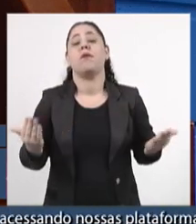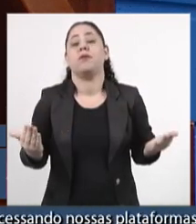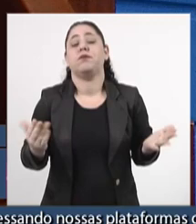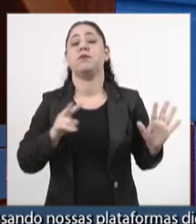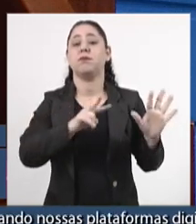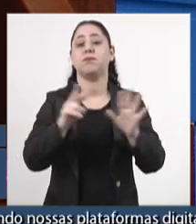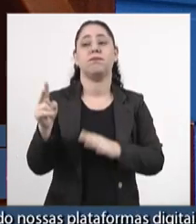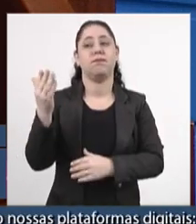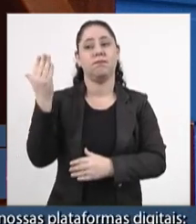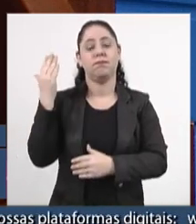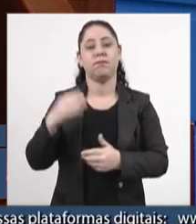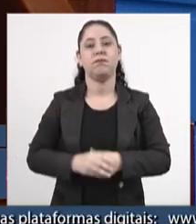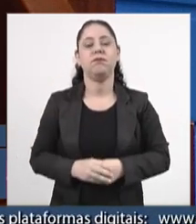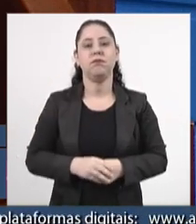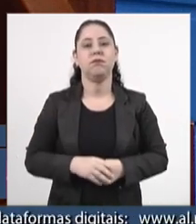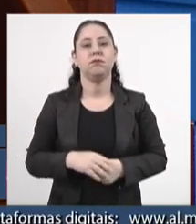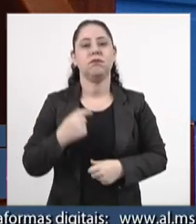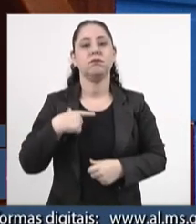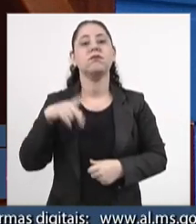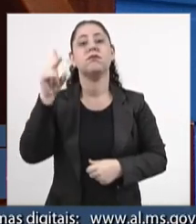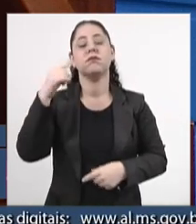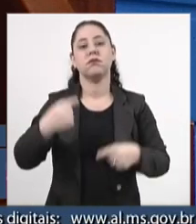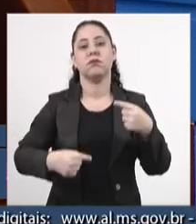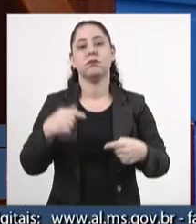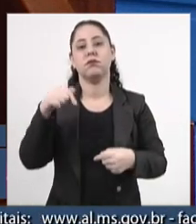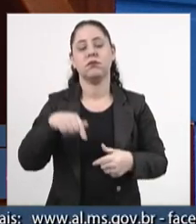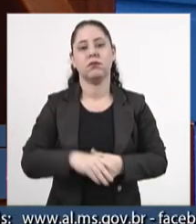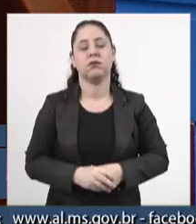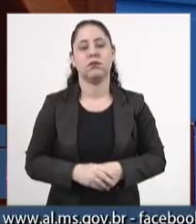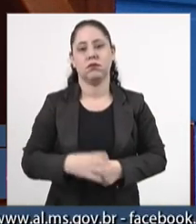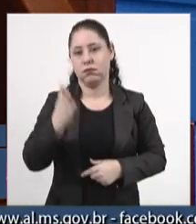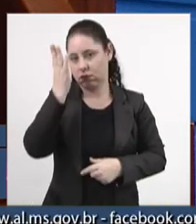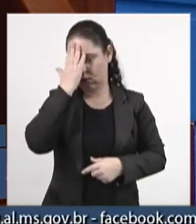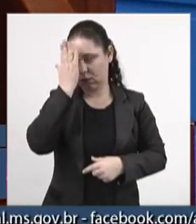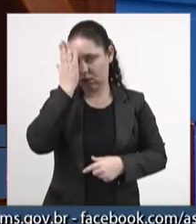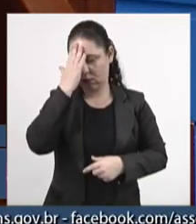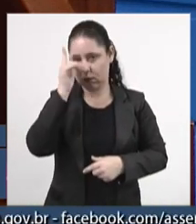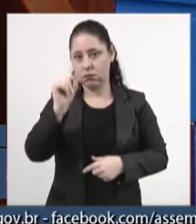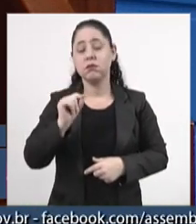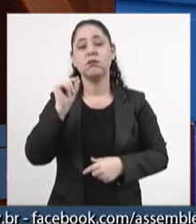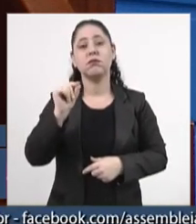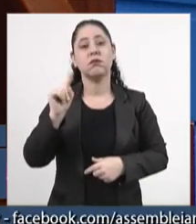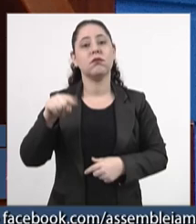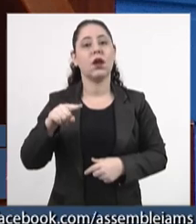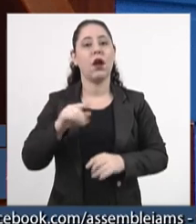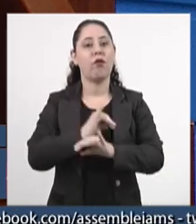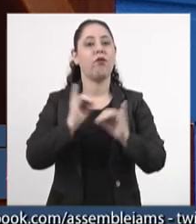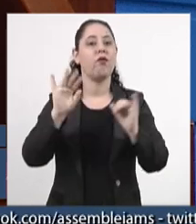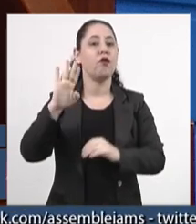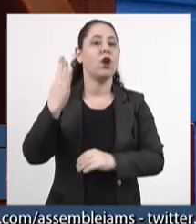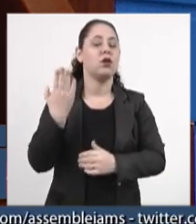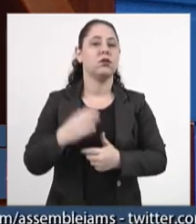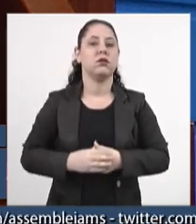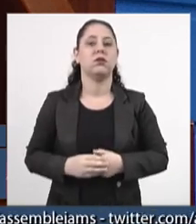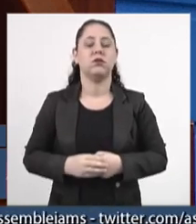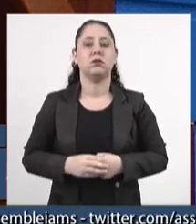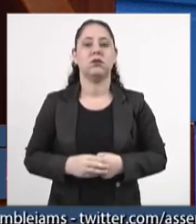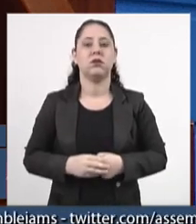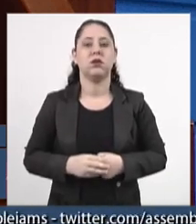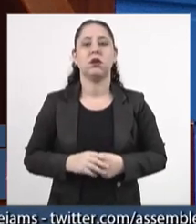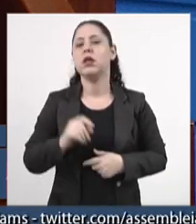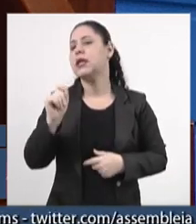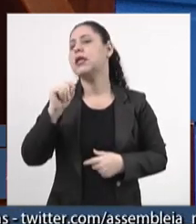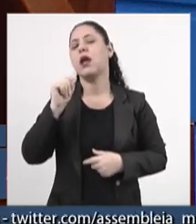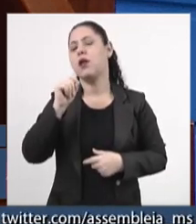Na última semana, eu levantei esse debate aqui dentro para saber o que é fake news, quem é que vai